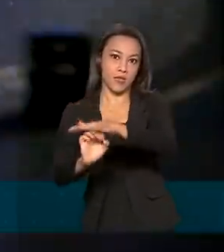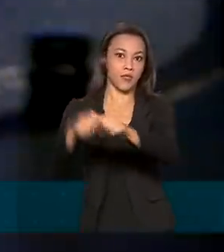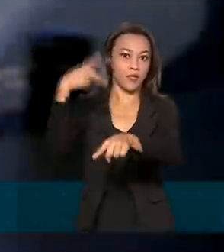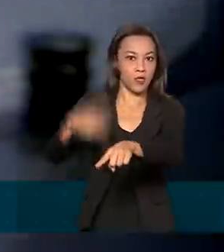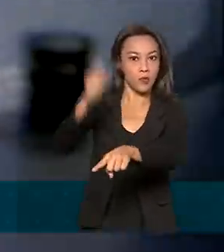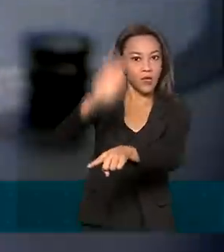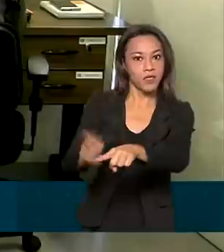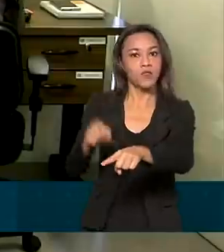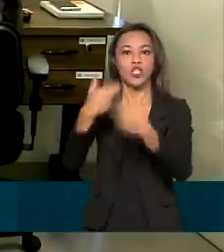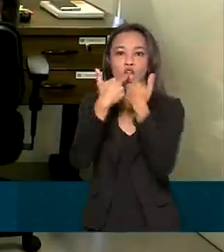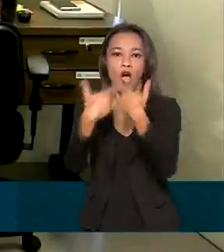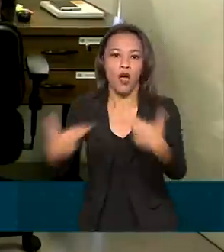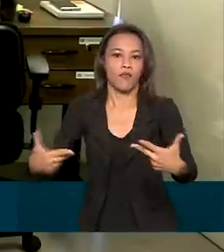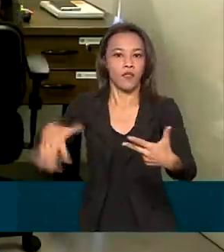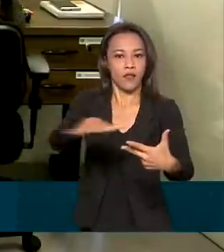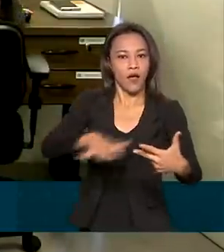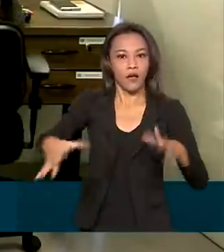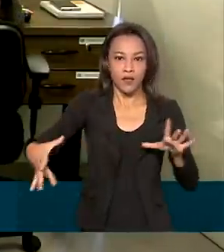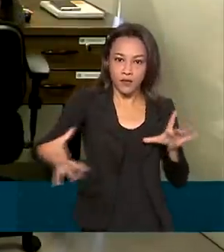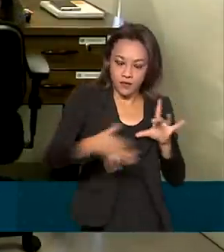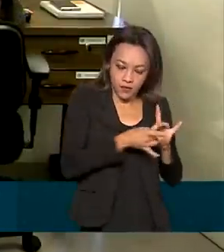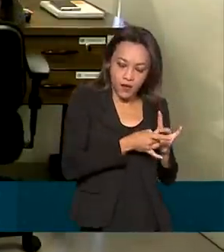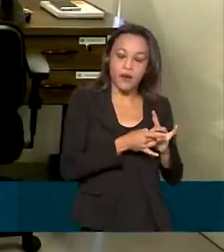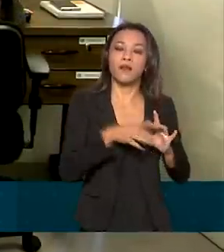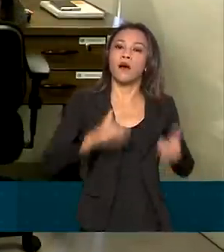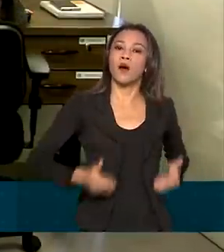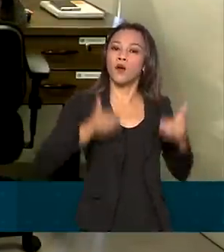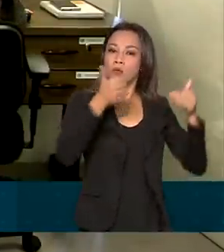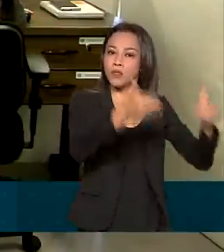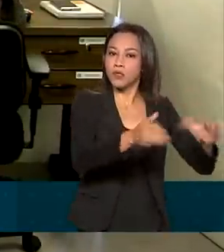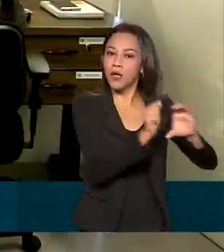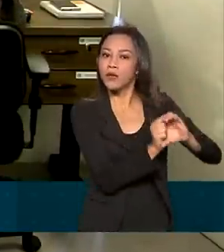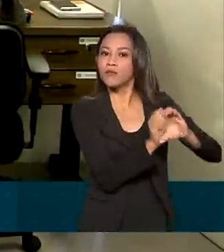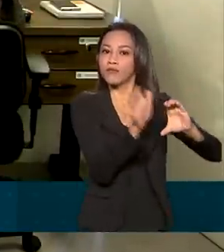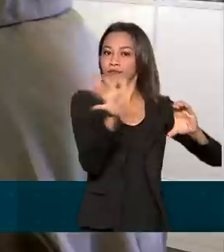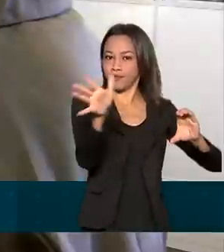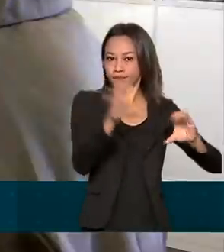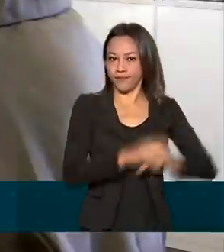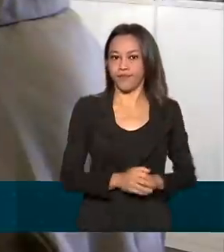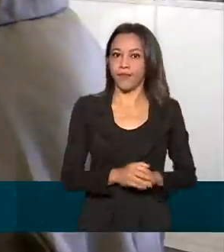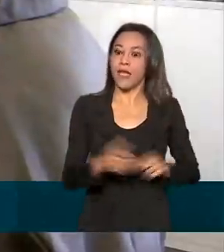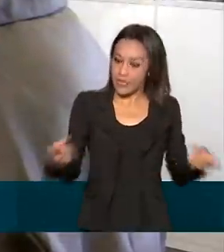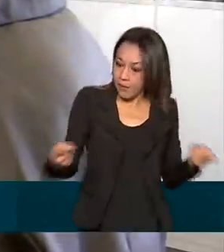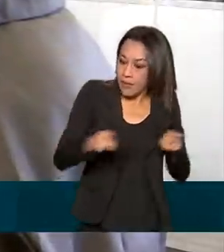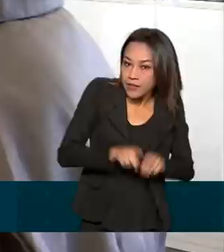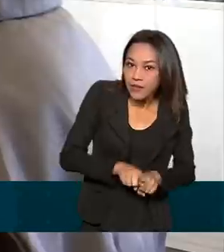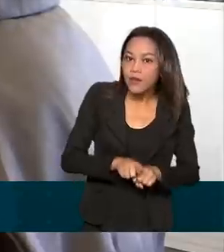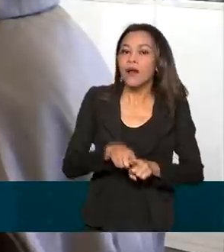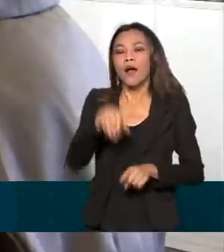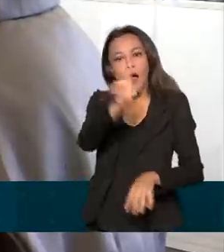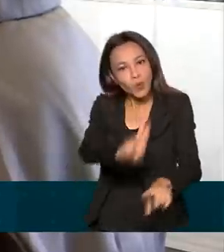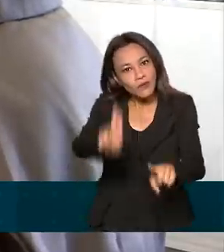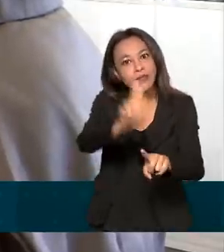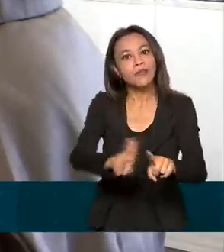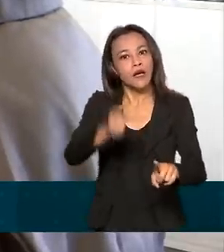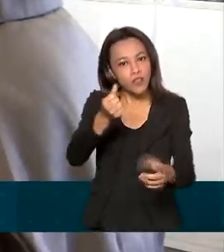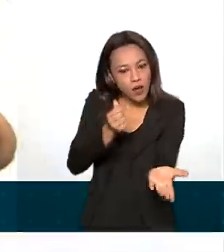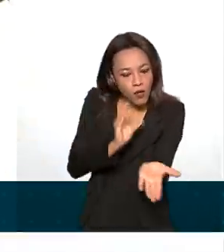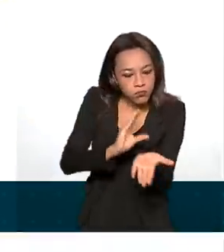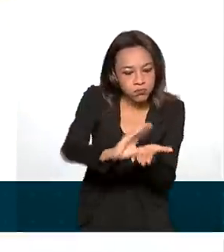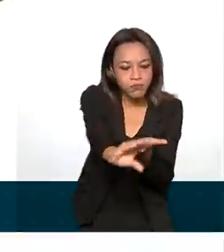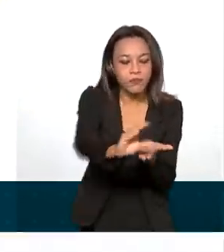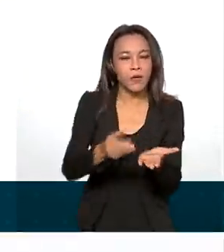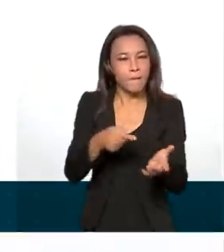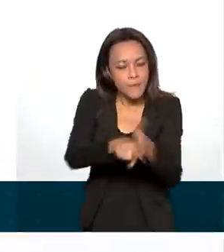inovação industrial, ligada ao Ministério da Ciência, Tecnologia e Inovações. Com a parceria, a Universidade recebe recursos